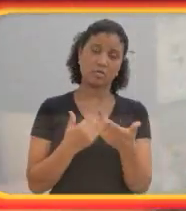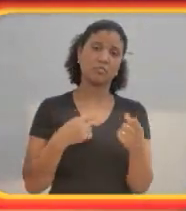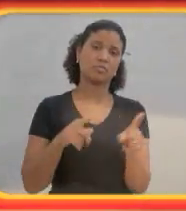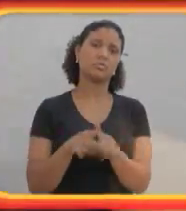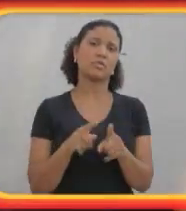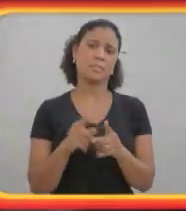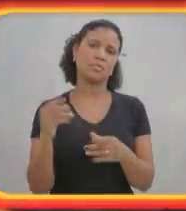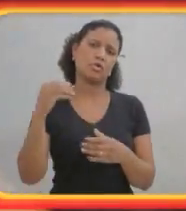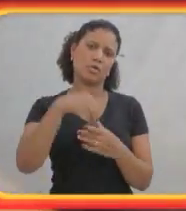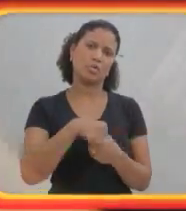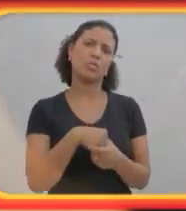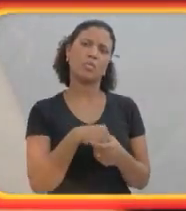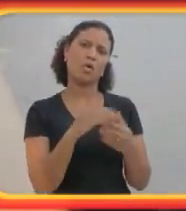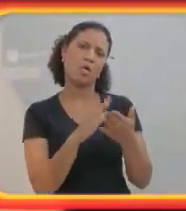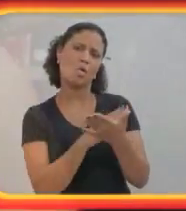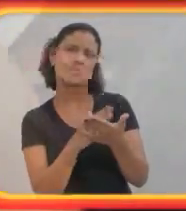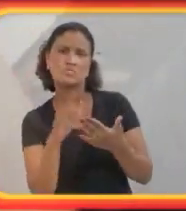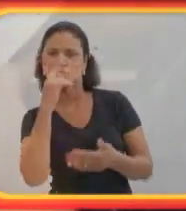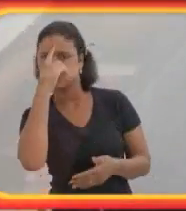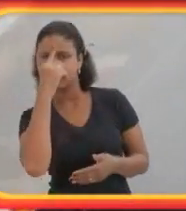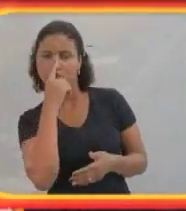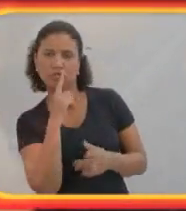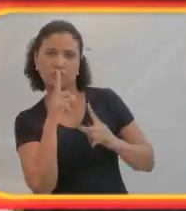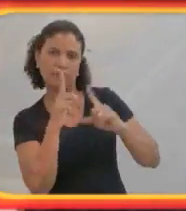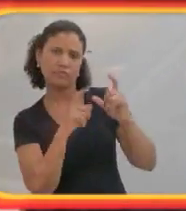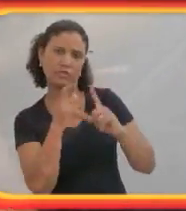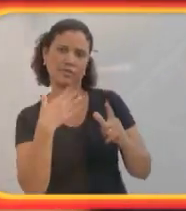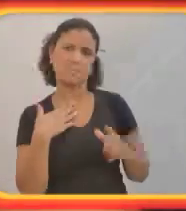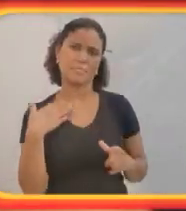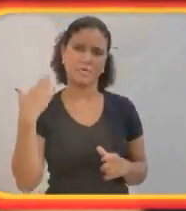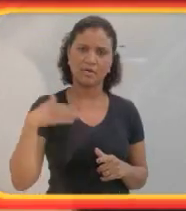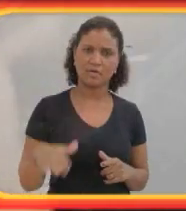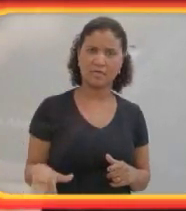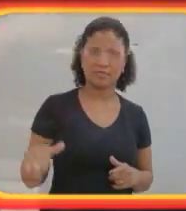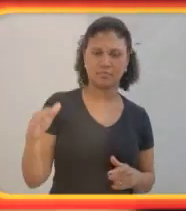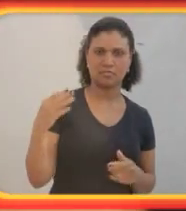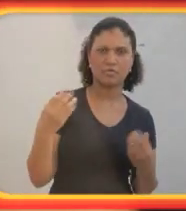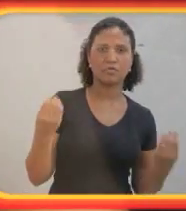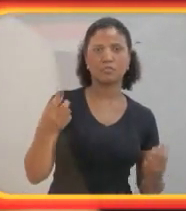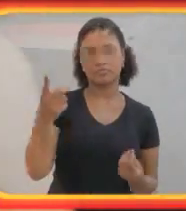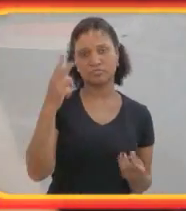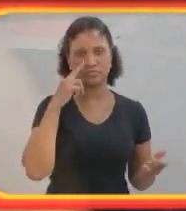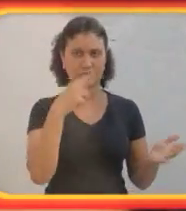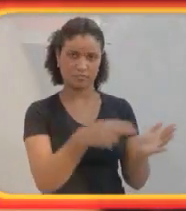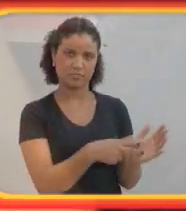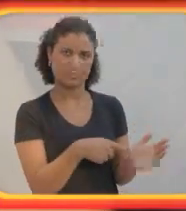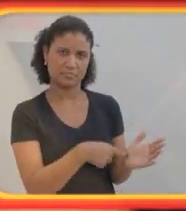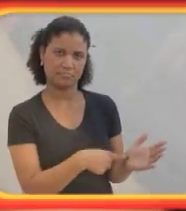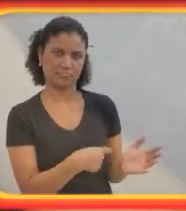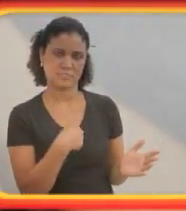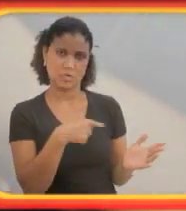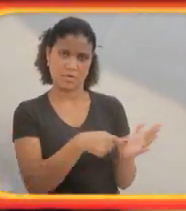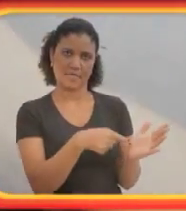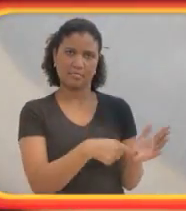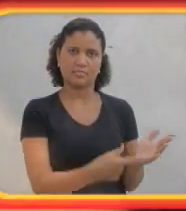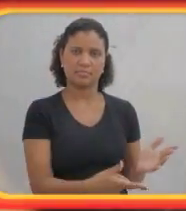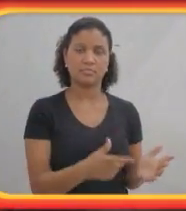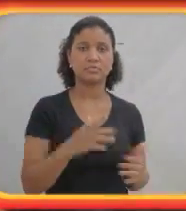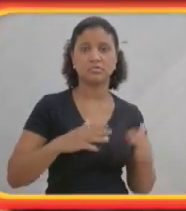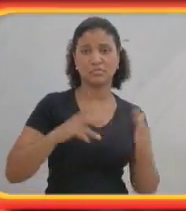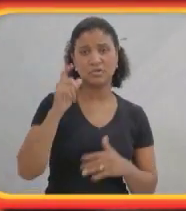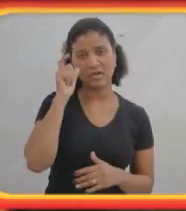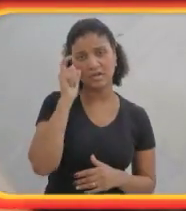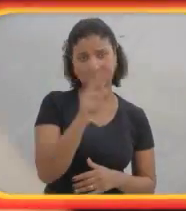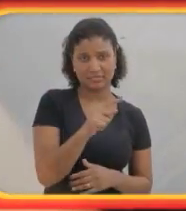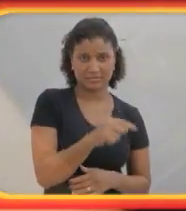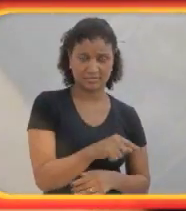Ok, no meu livro, eu também incluí algumas figuras e fotografias da minha infância, como você vê aqui. Mas o que talvez seja interessante